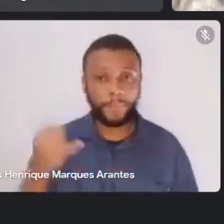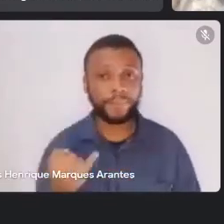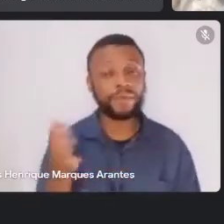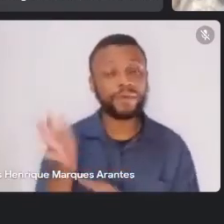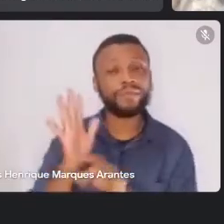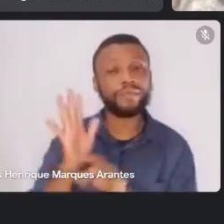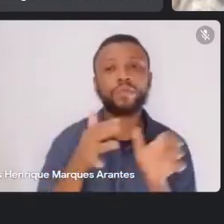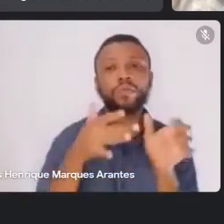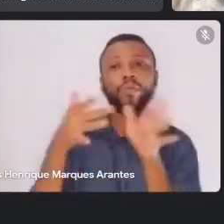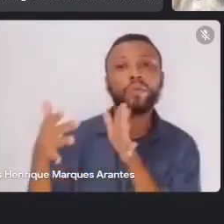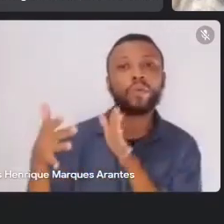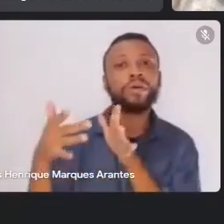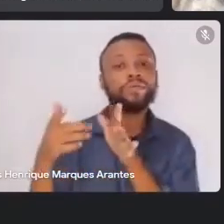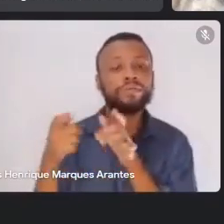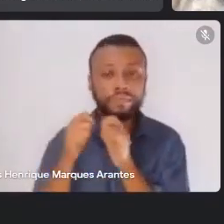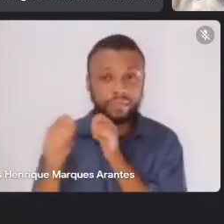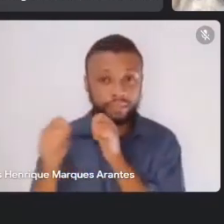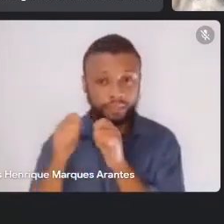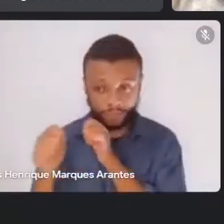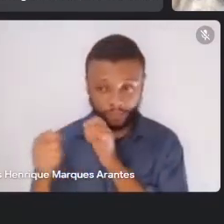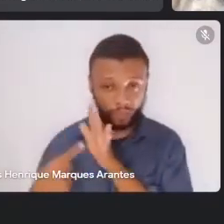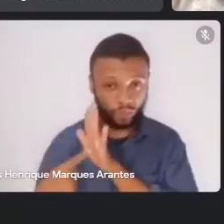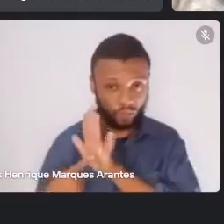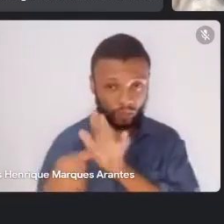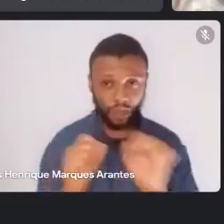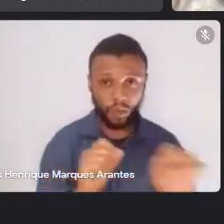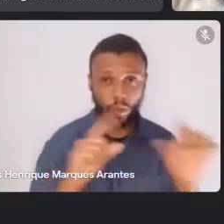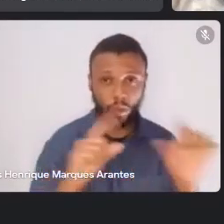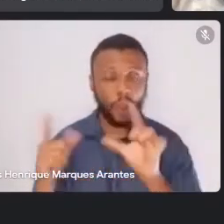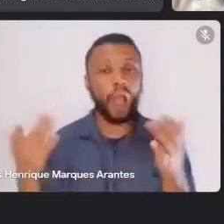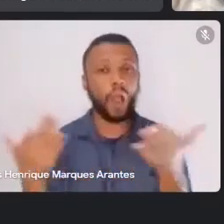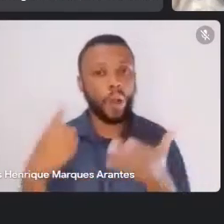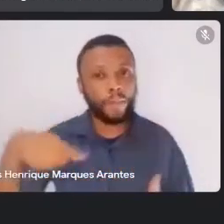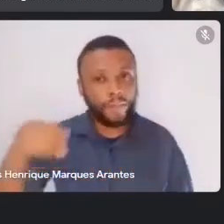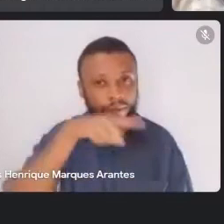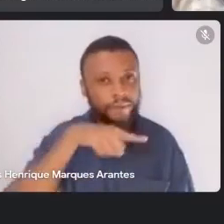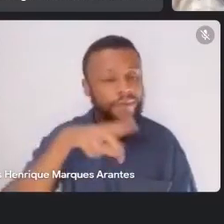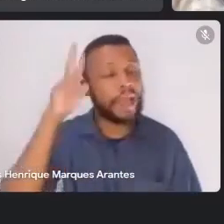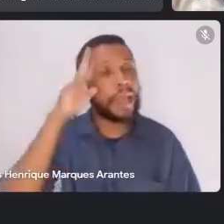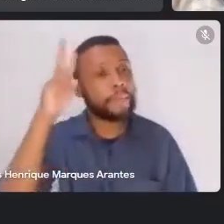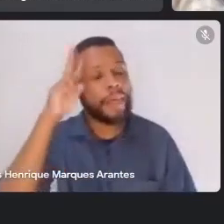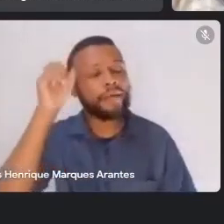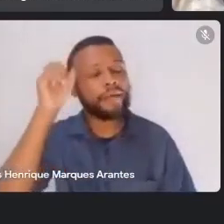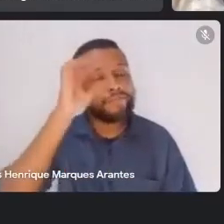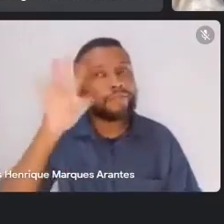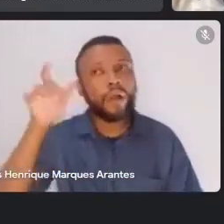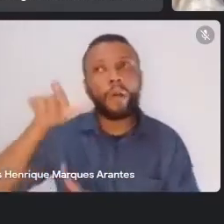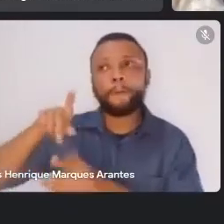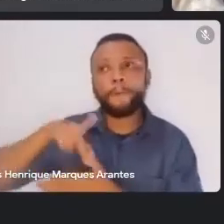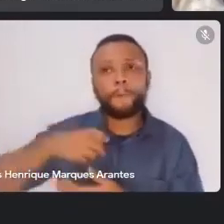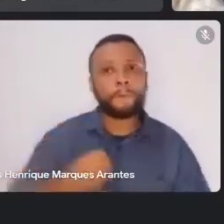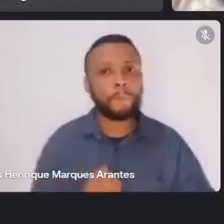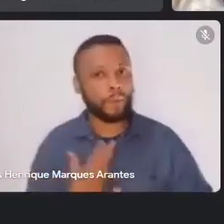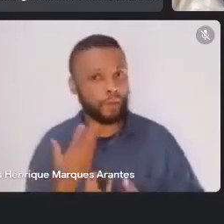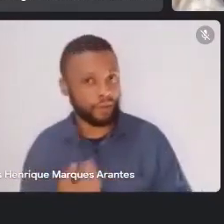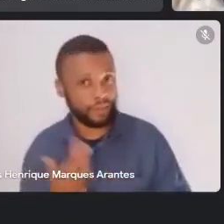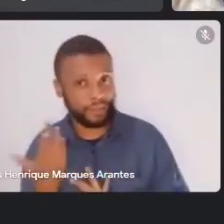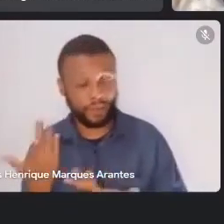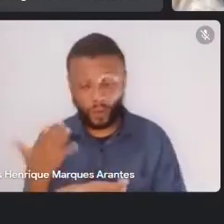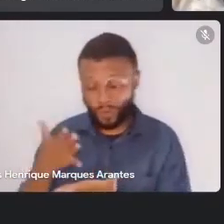a gente fez, que é essa que eu vou passar agora para vocês, para a gente relembrar o Edeor poeta, que foi o Dudu Nobre